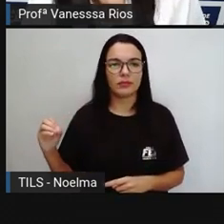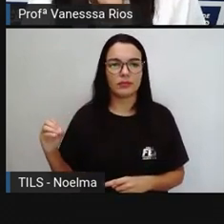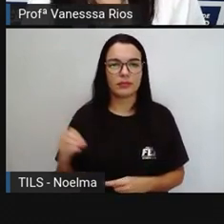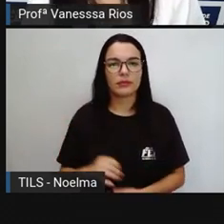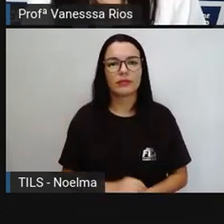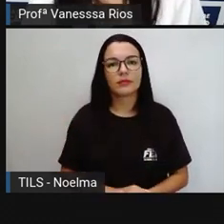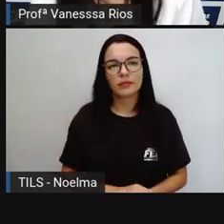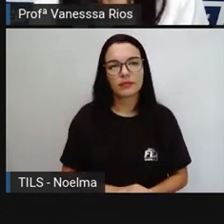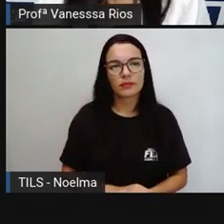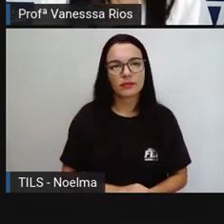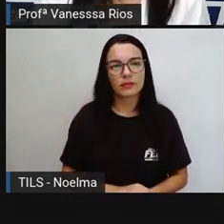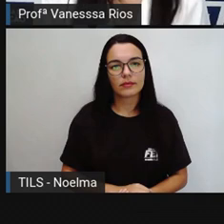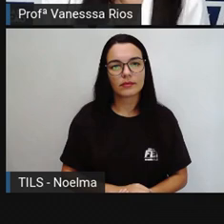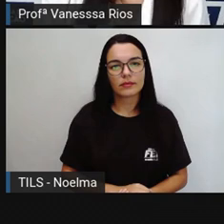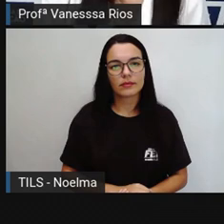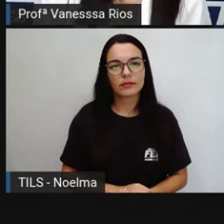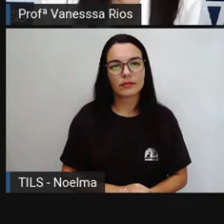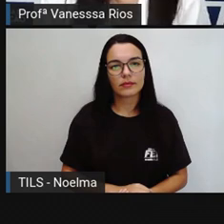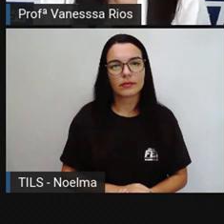300